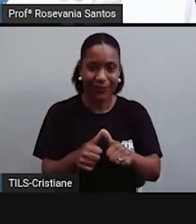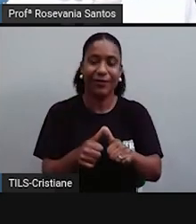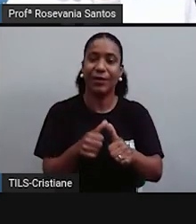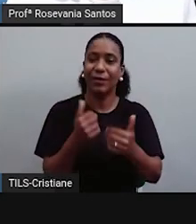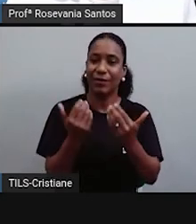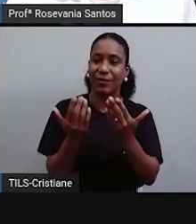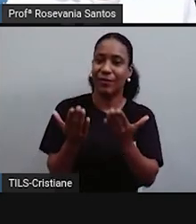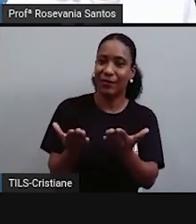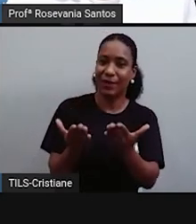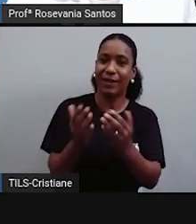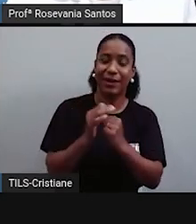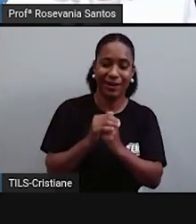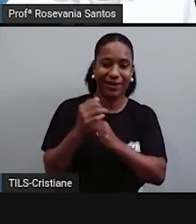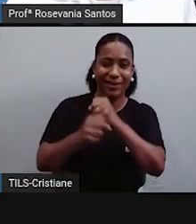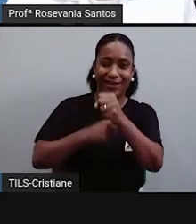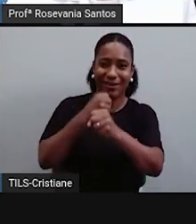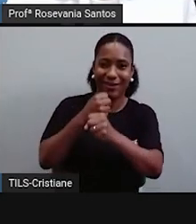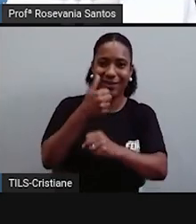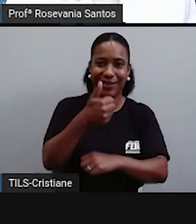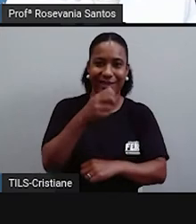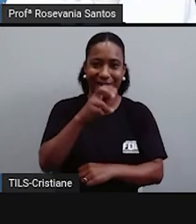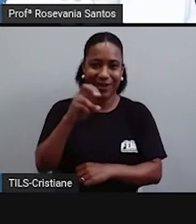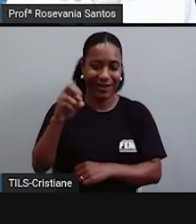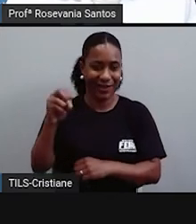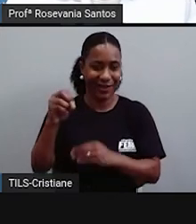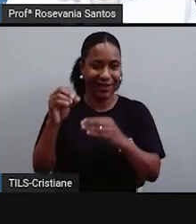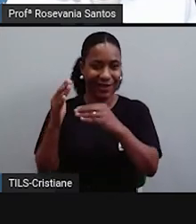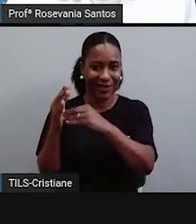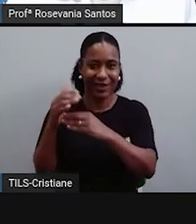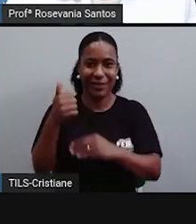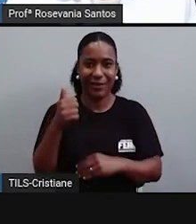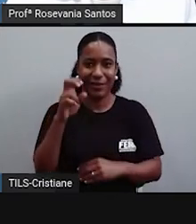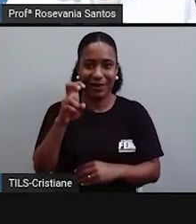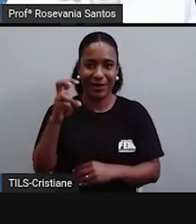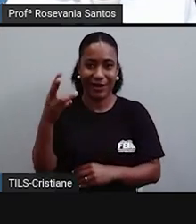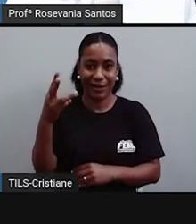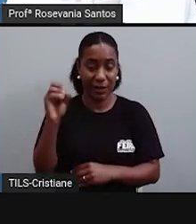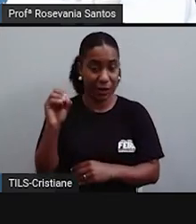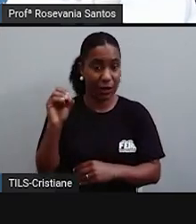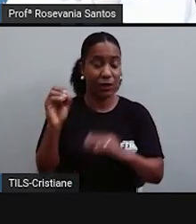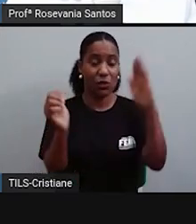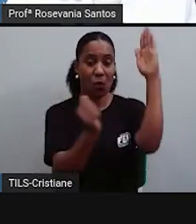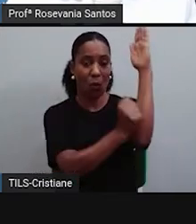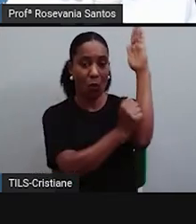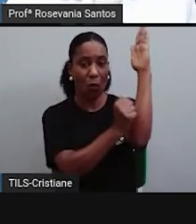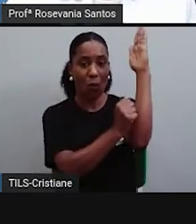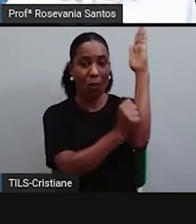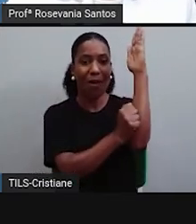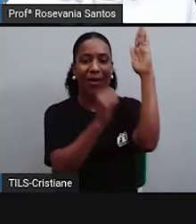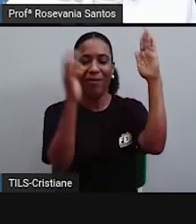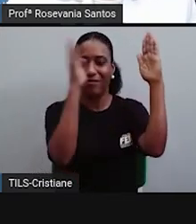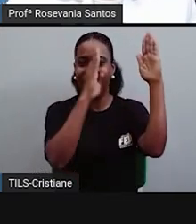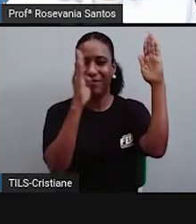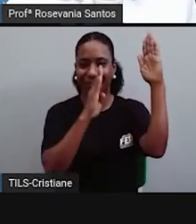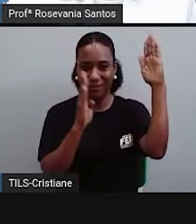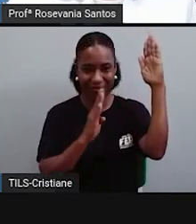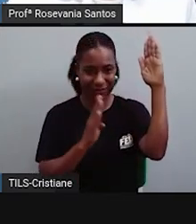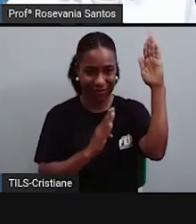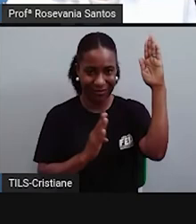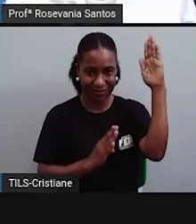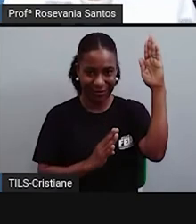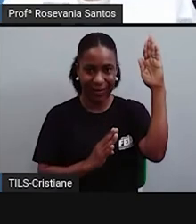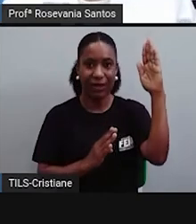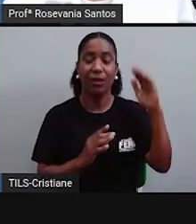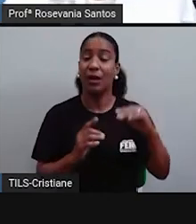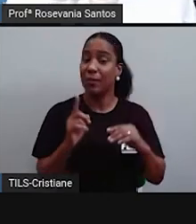econômicos. O pau-brasil e cama de açúcar. Apesar que dizem que o pau-brasil não foi considerado um ciclo